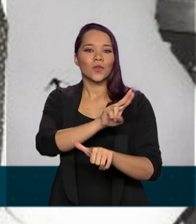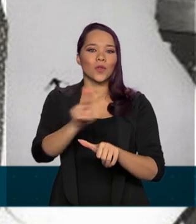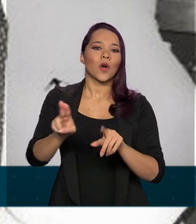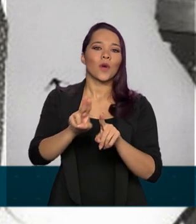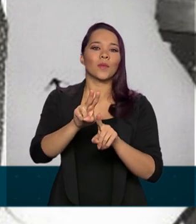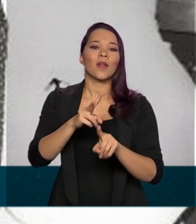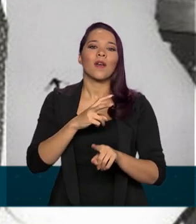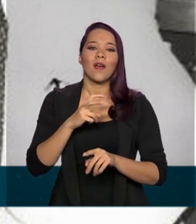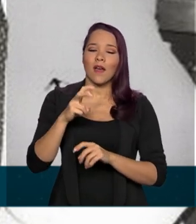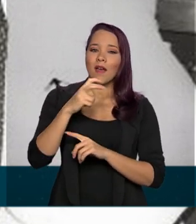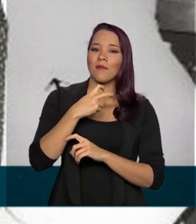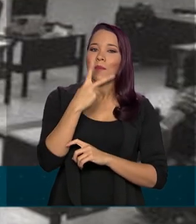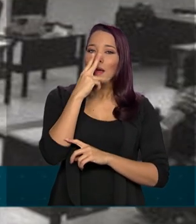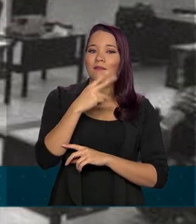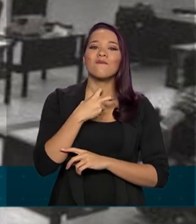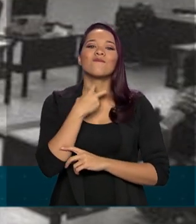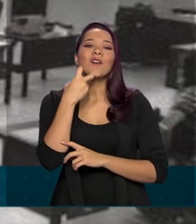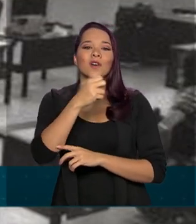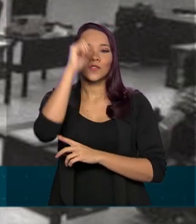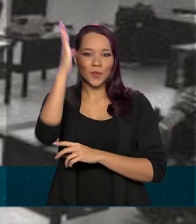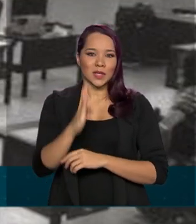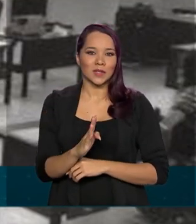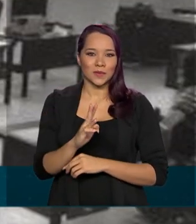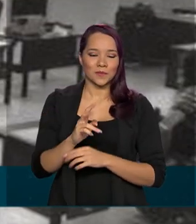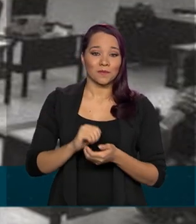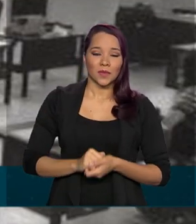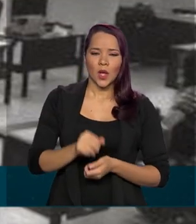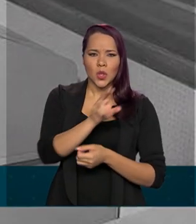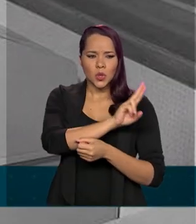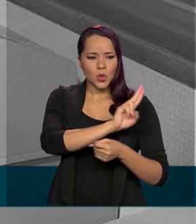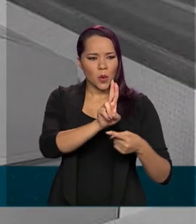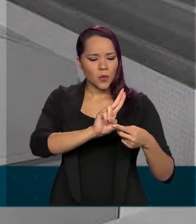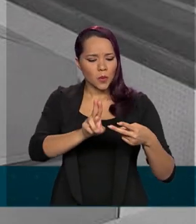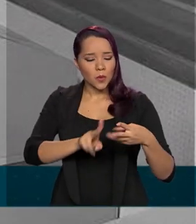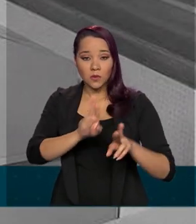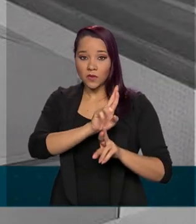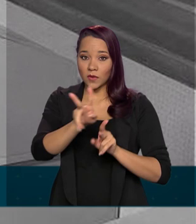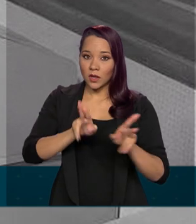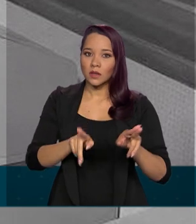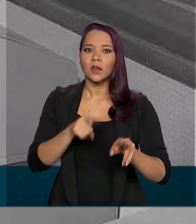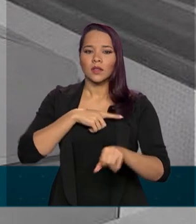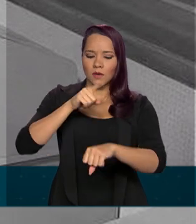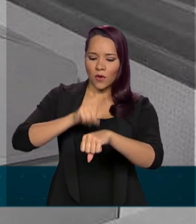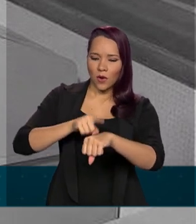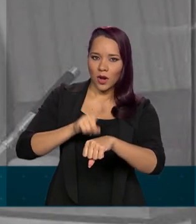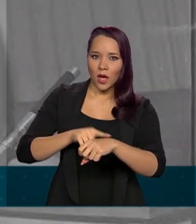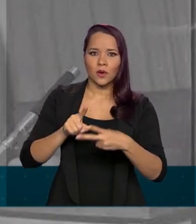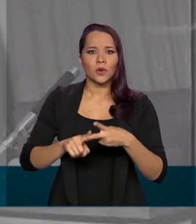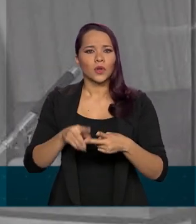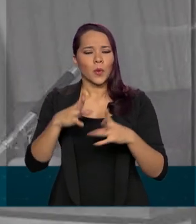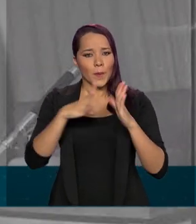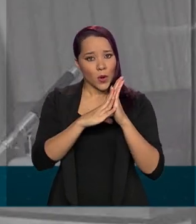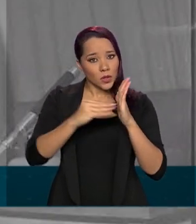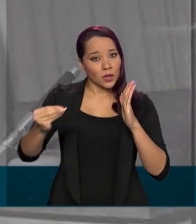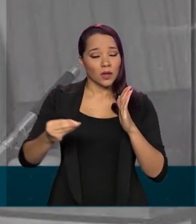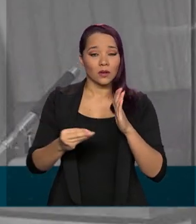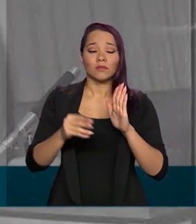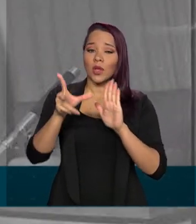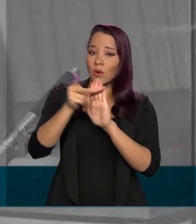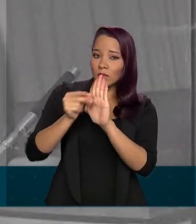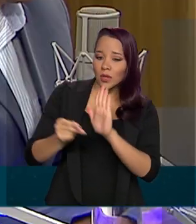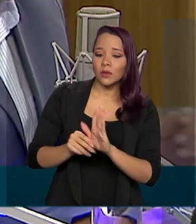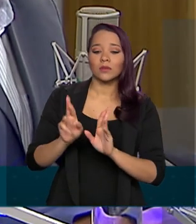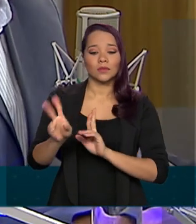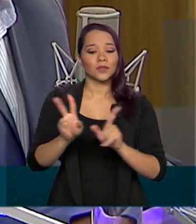de A Voz do Brasil. Além de nomes diferentes, o programa teve horários, formatos e conteúdos